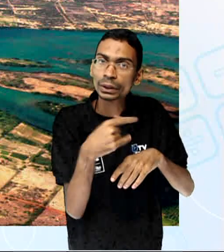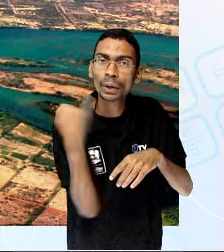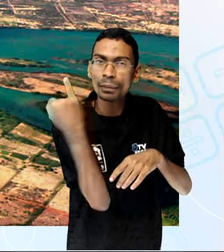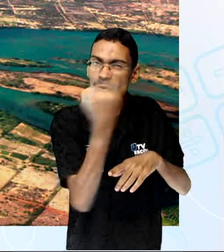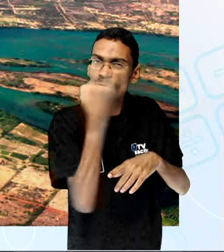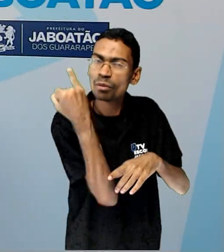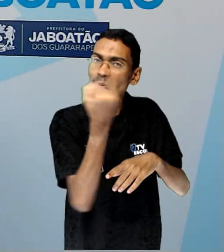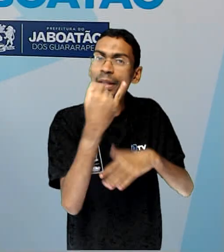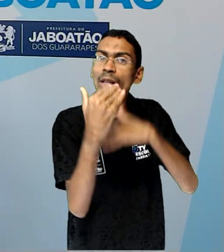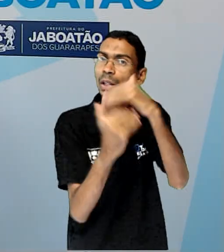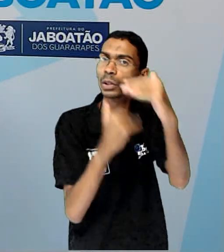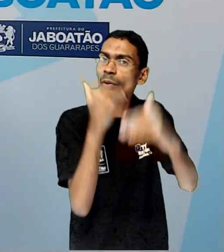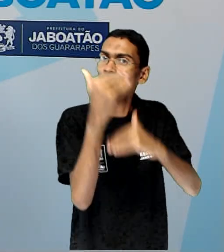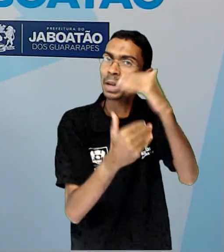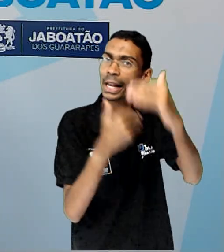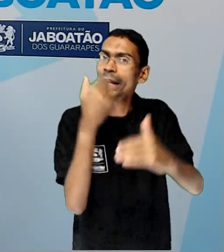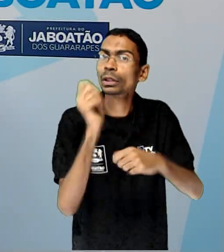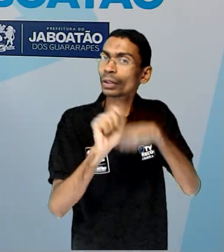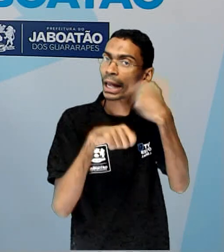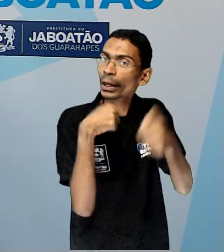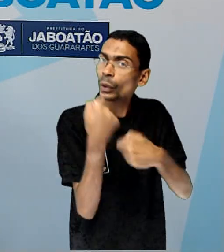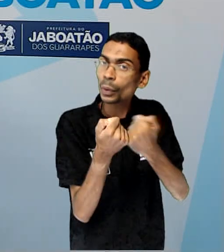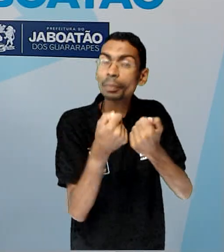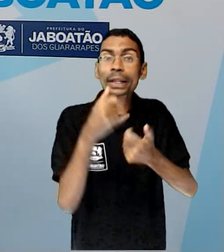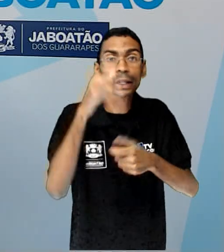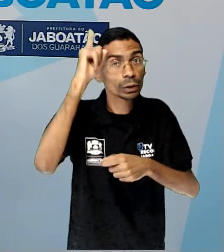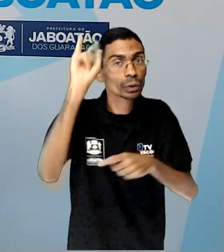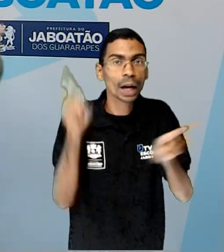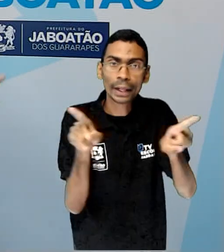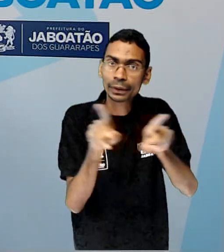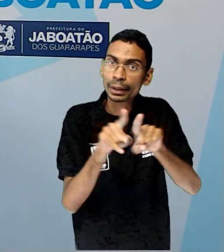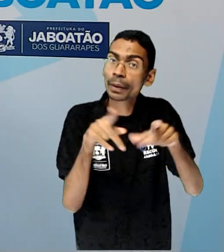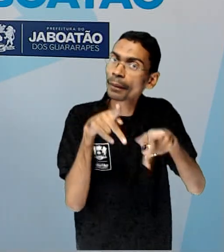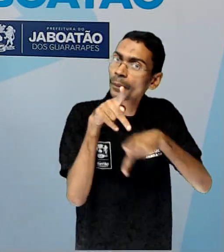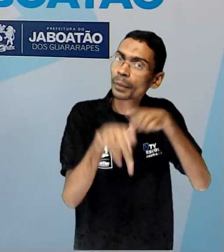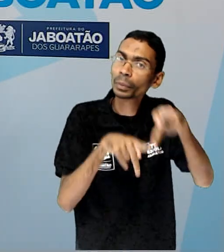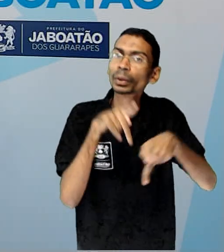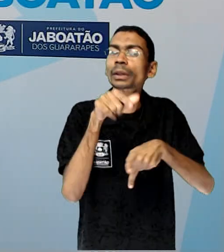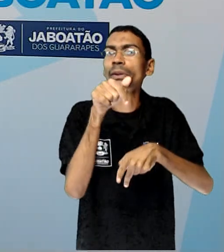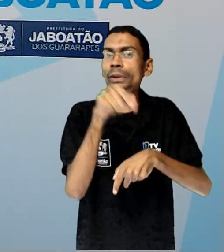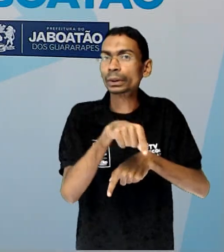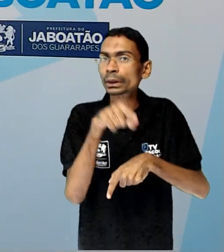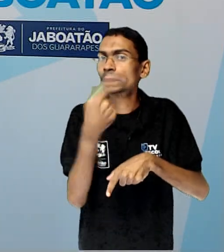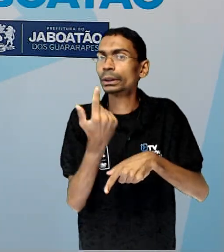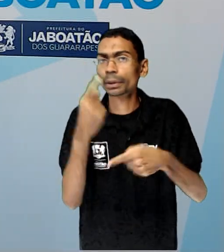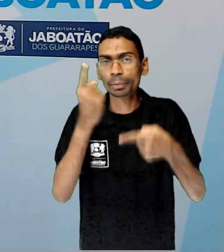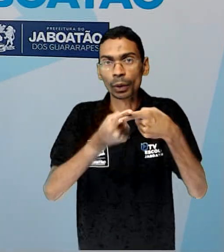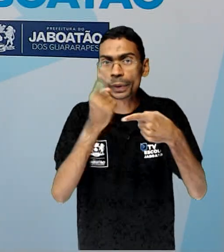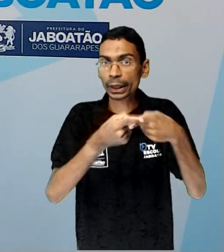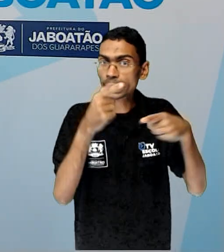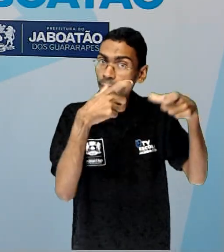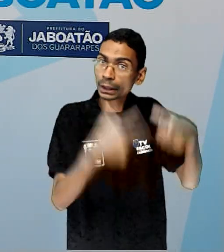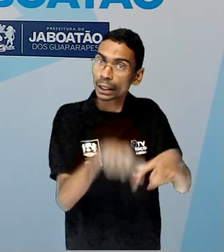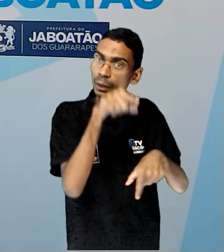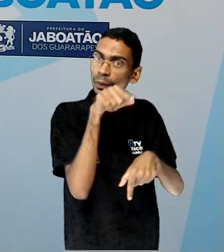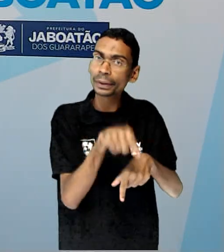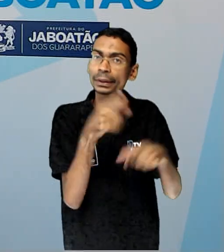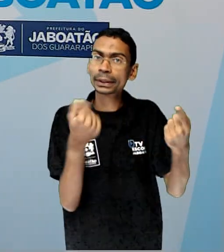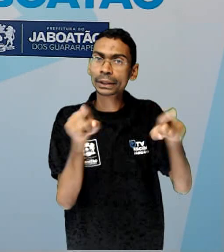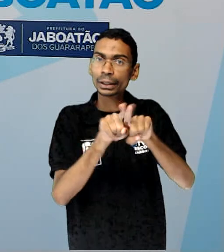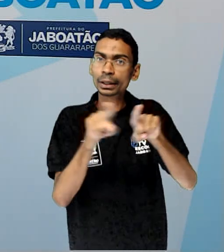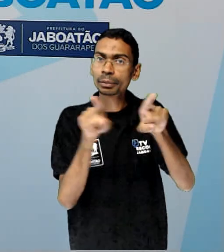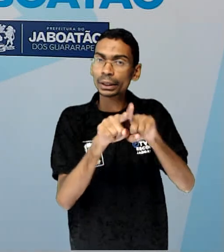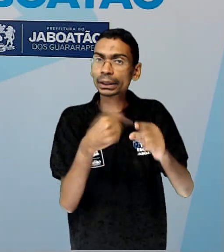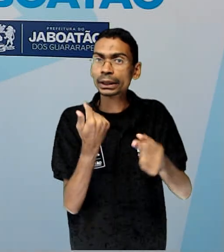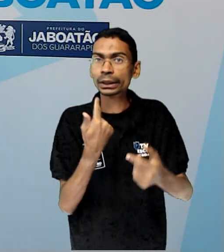o desenvolvimento da economia e do gado e da população. Porque nesse ambiente aqui, existiram